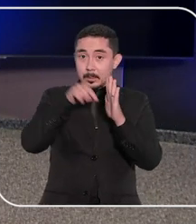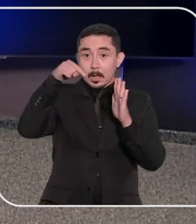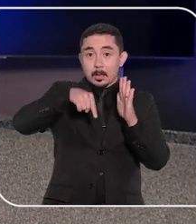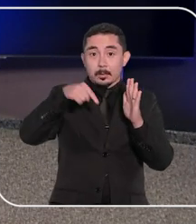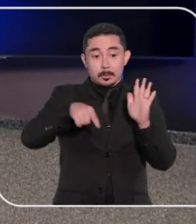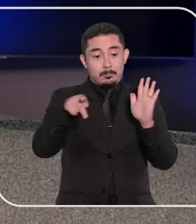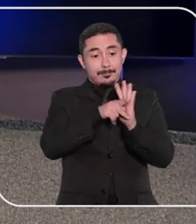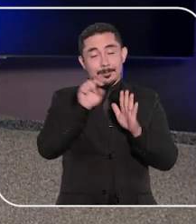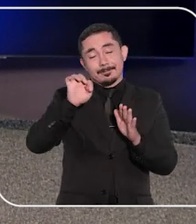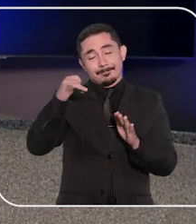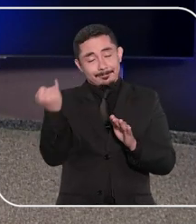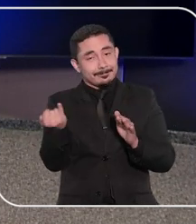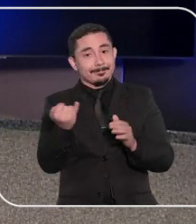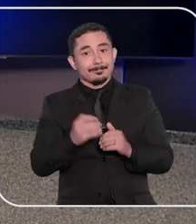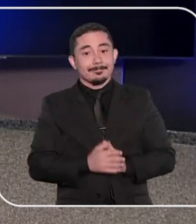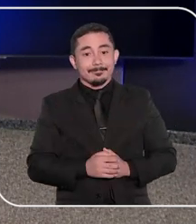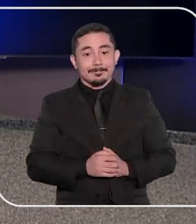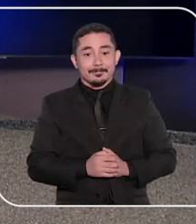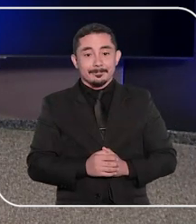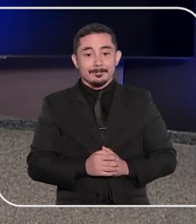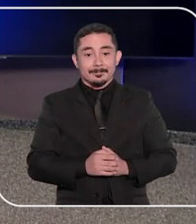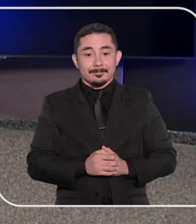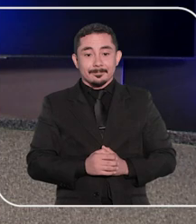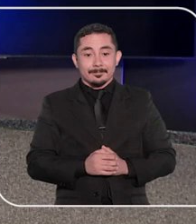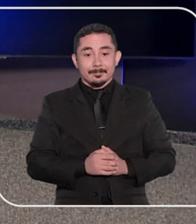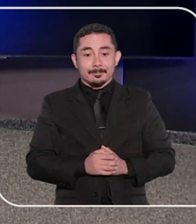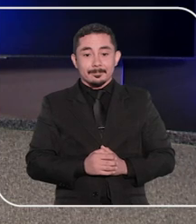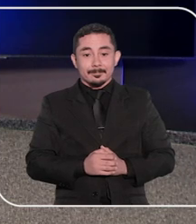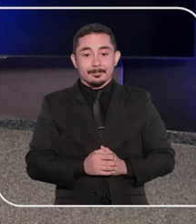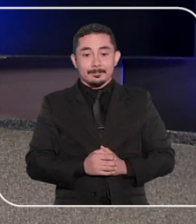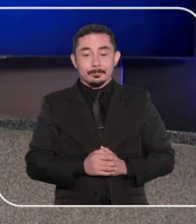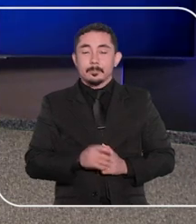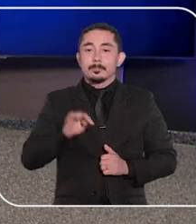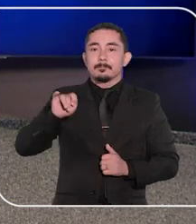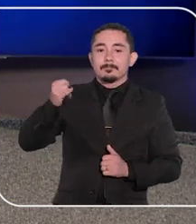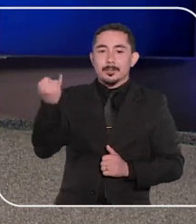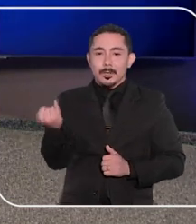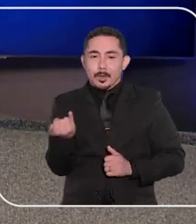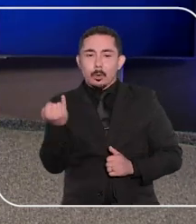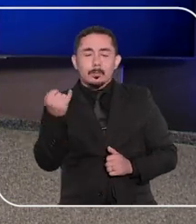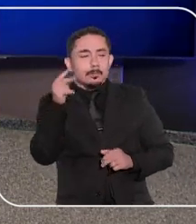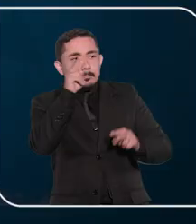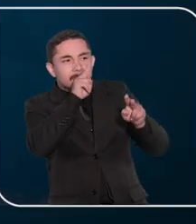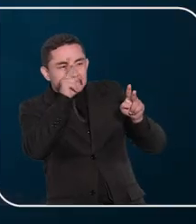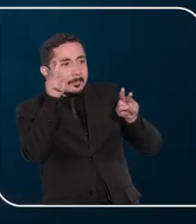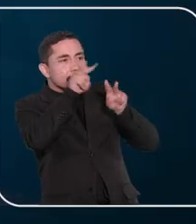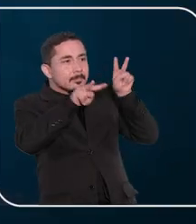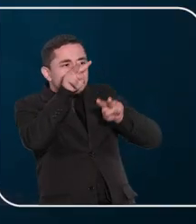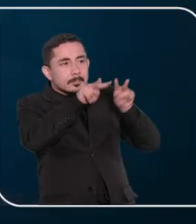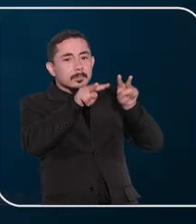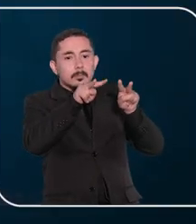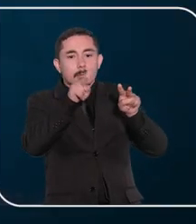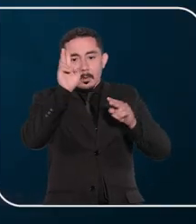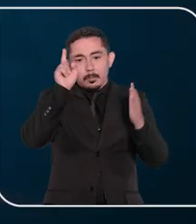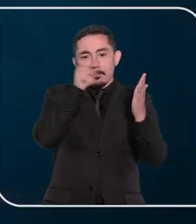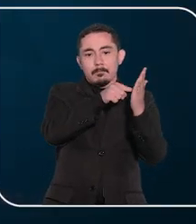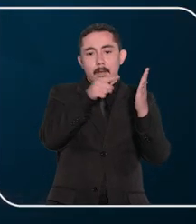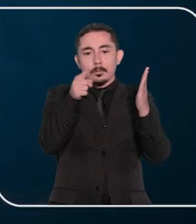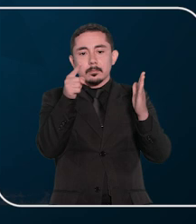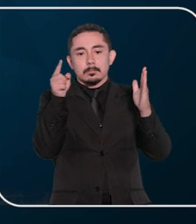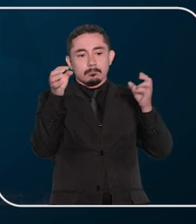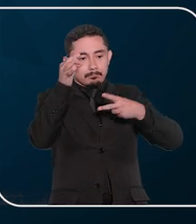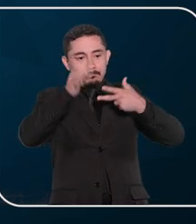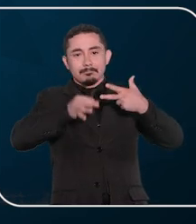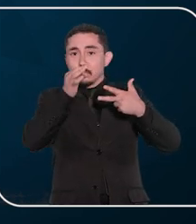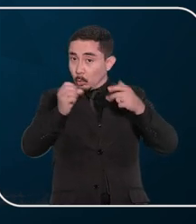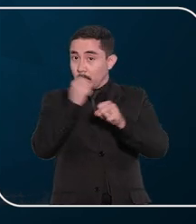promovida aqui no Superior Tribunal de Justiça. O STJ está de olho nas metas de inovação no